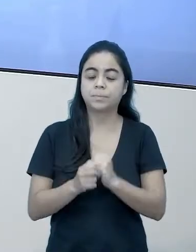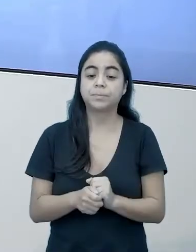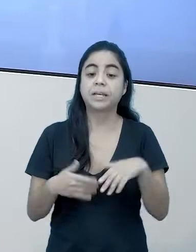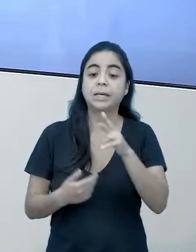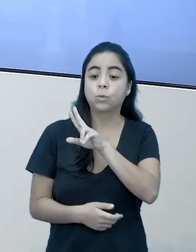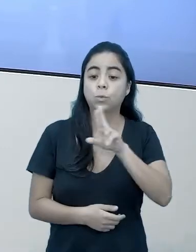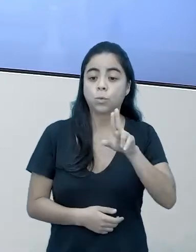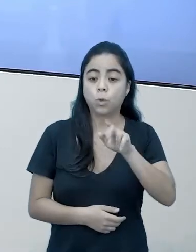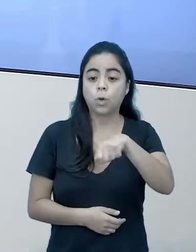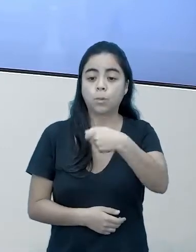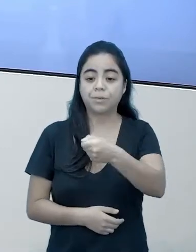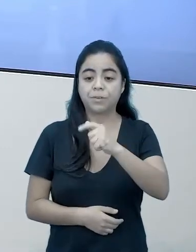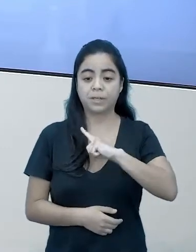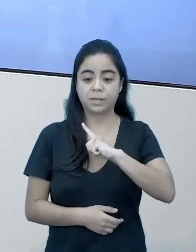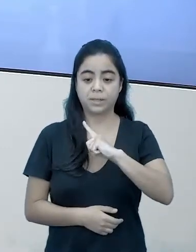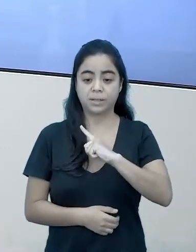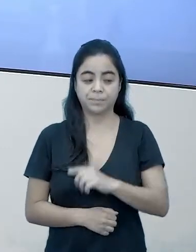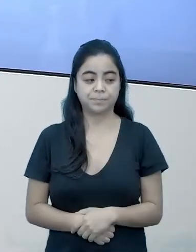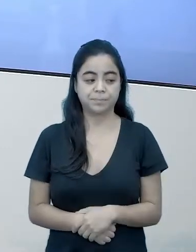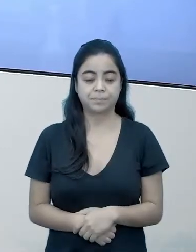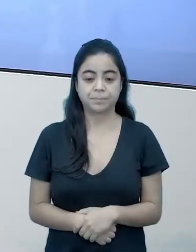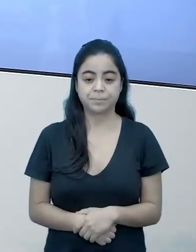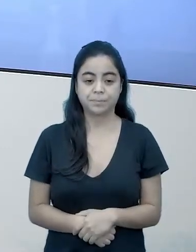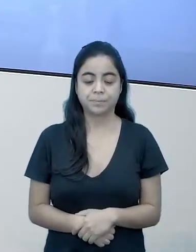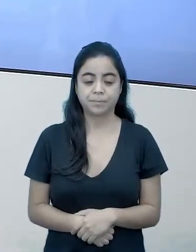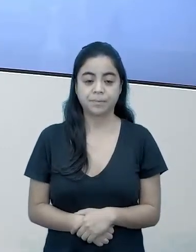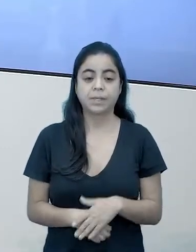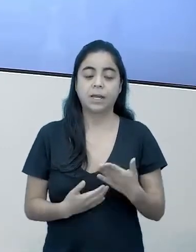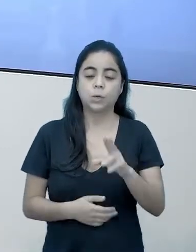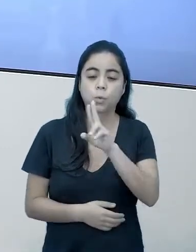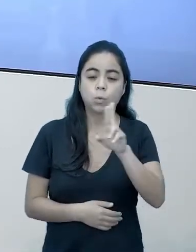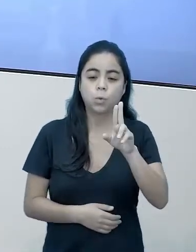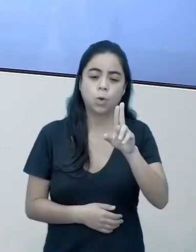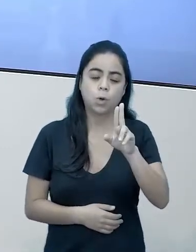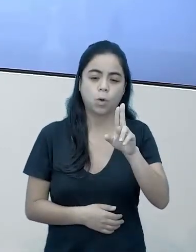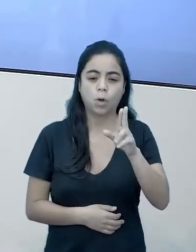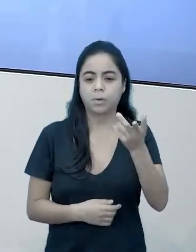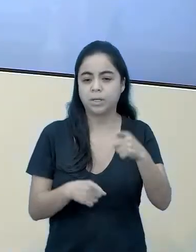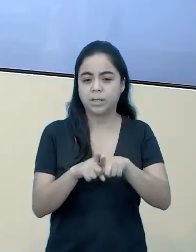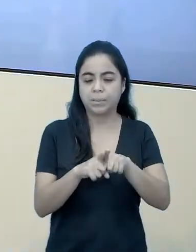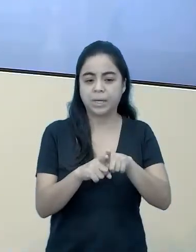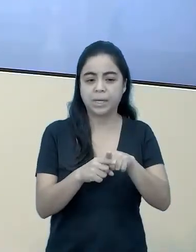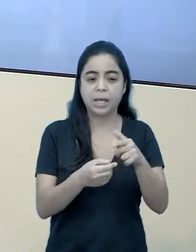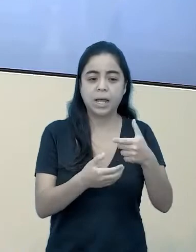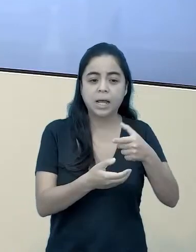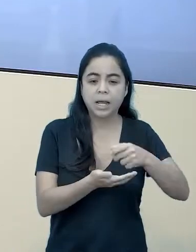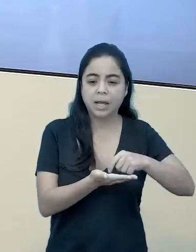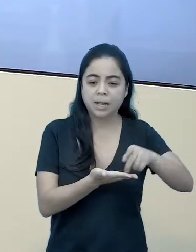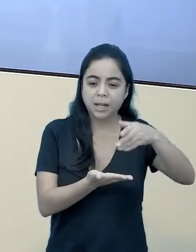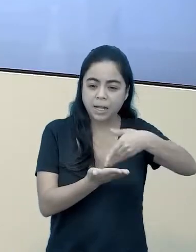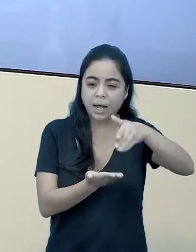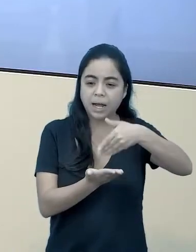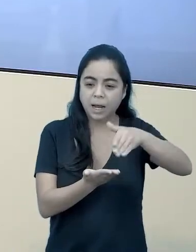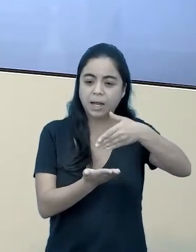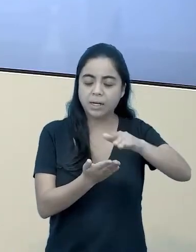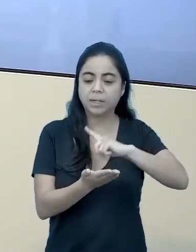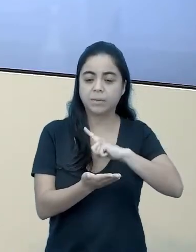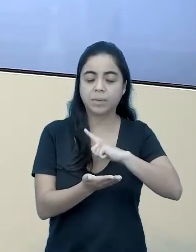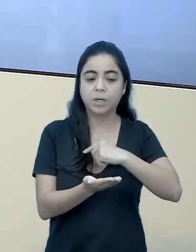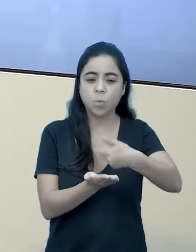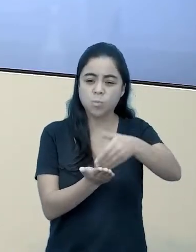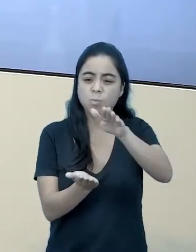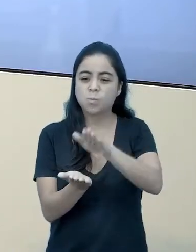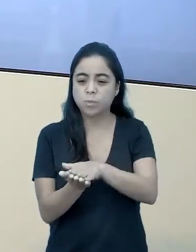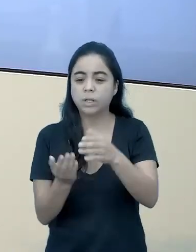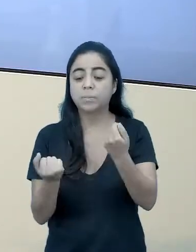nome para esse jogo, então eles fizeram esse jogo na introdução, tinha um monte de cartinhas, eles tinham que pagar conta, pagar multa